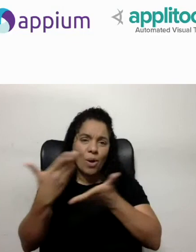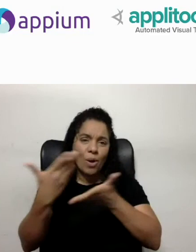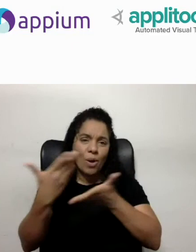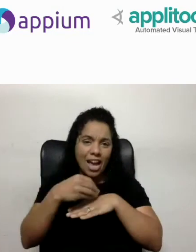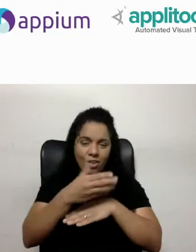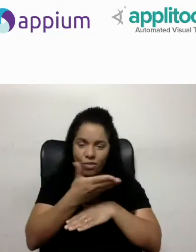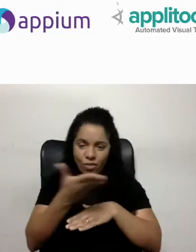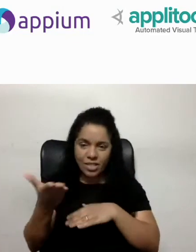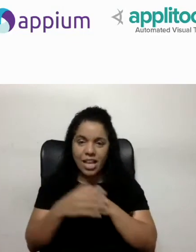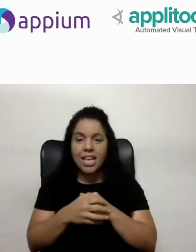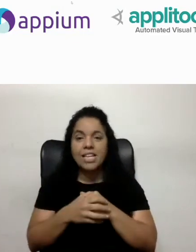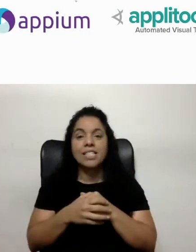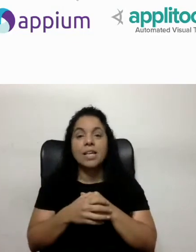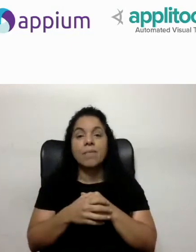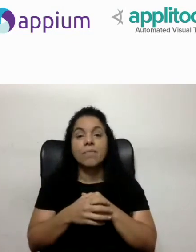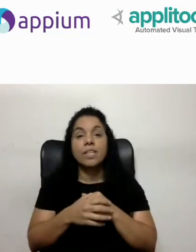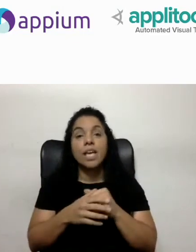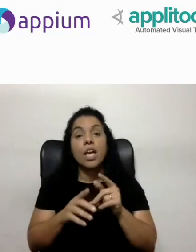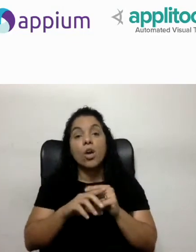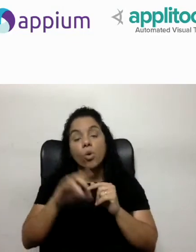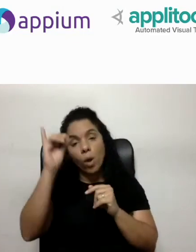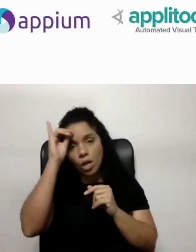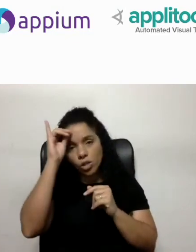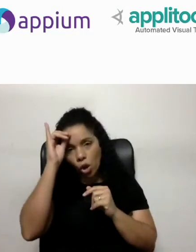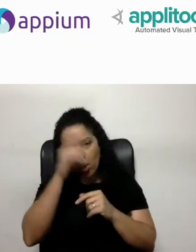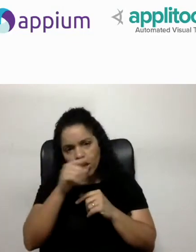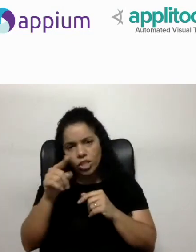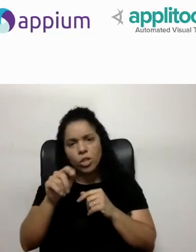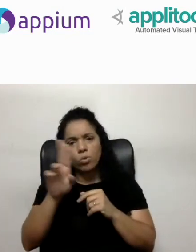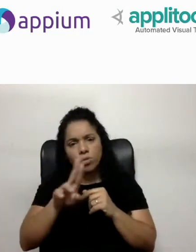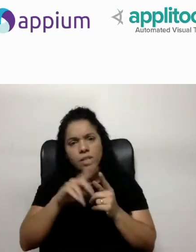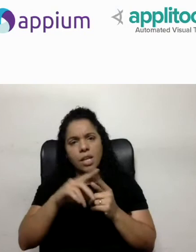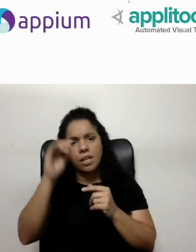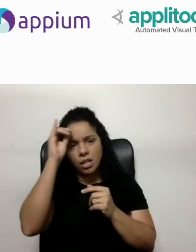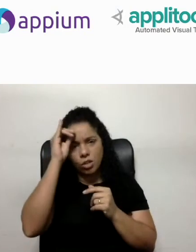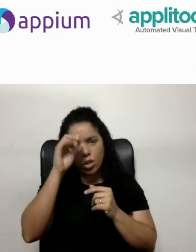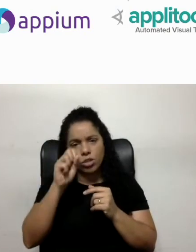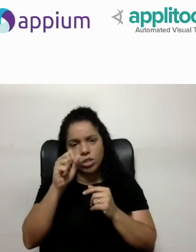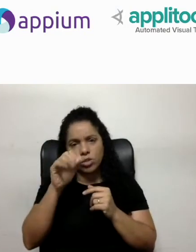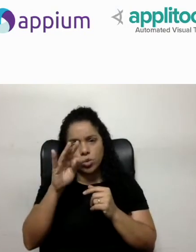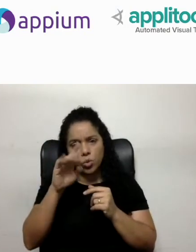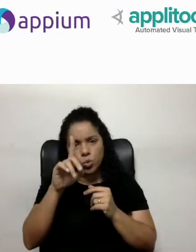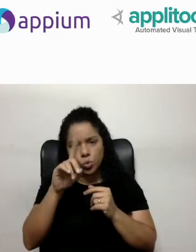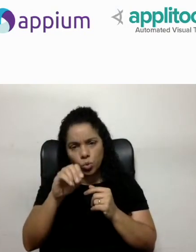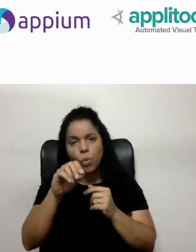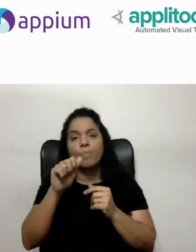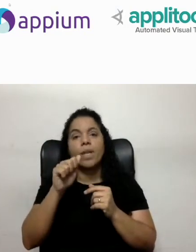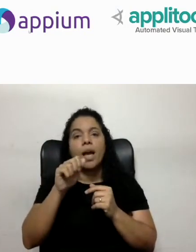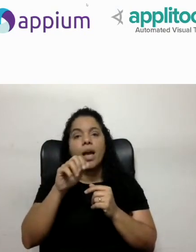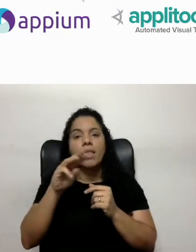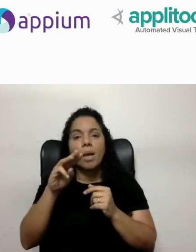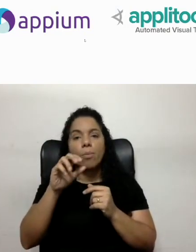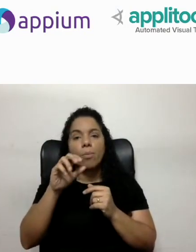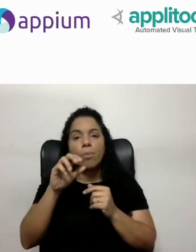tá? E como Android, vocês, no caso, eu utilizei o Android Studio, o AWS Device